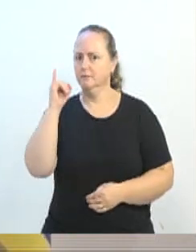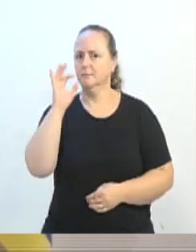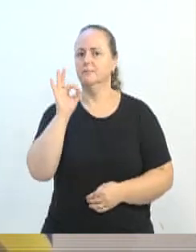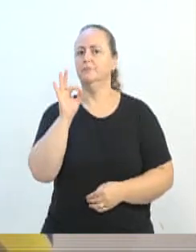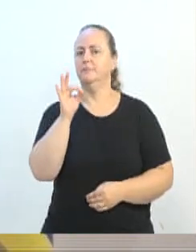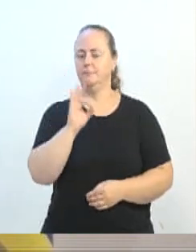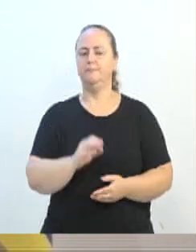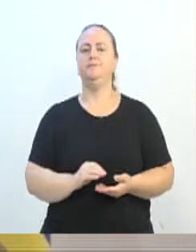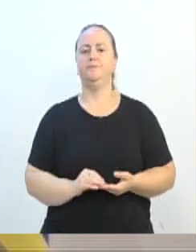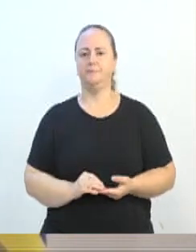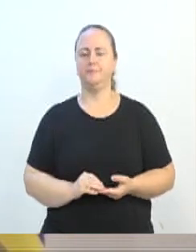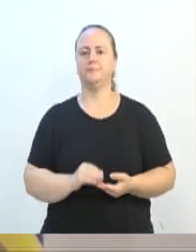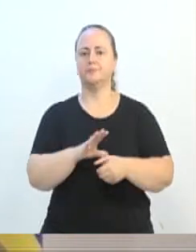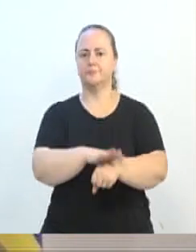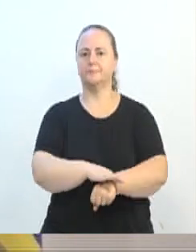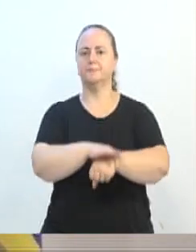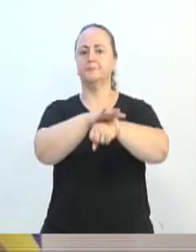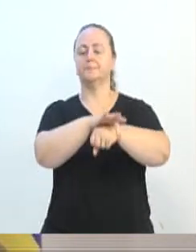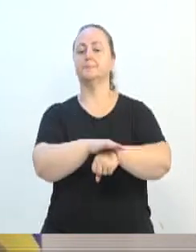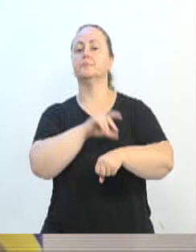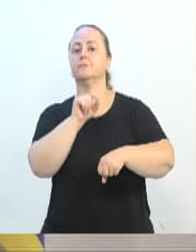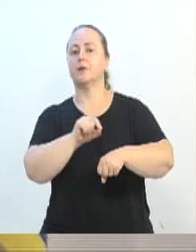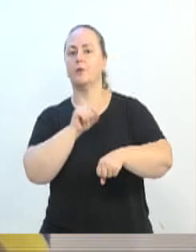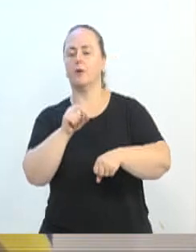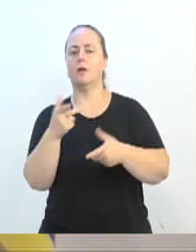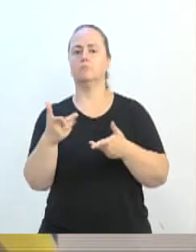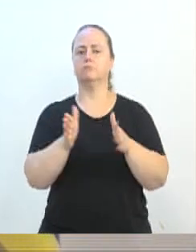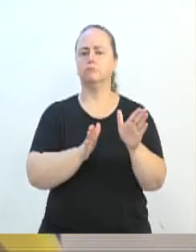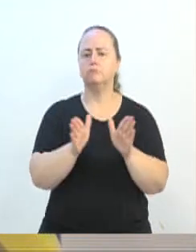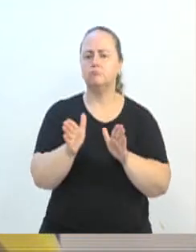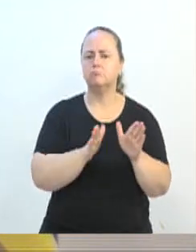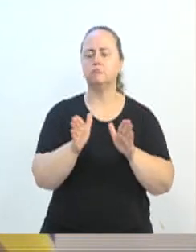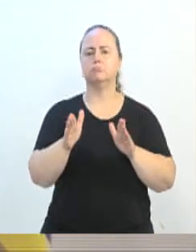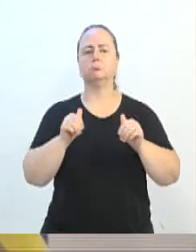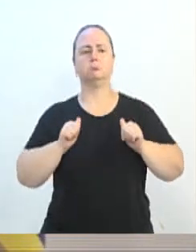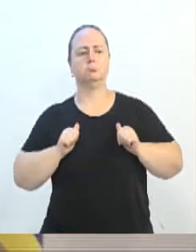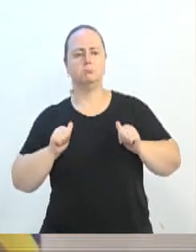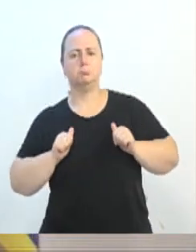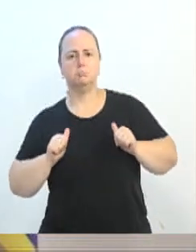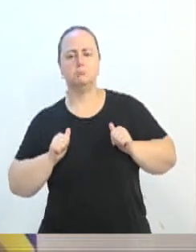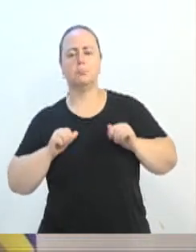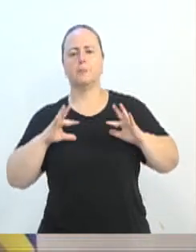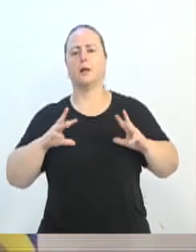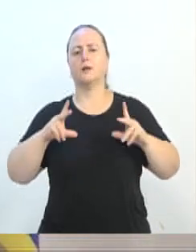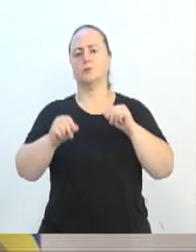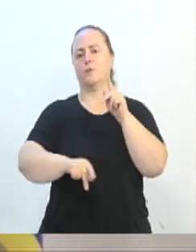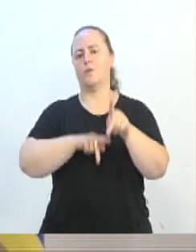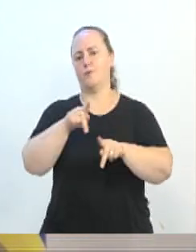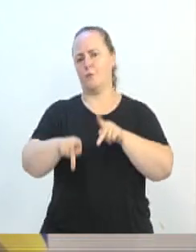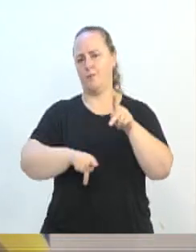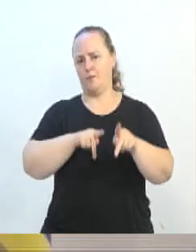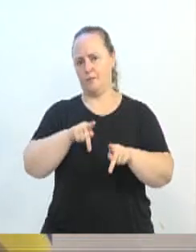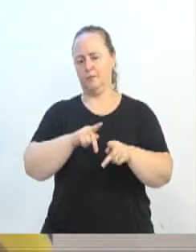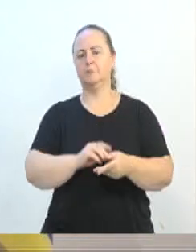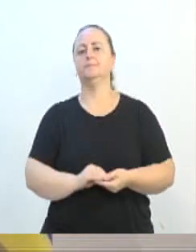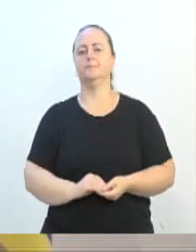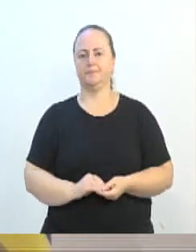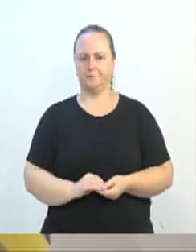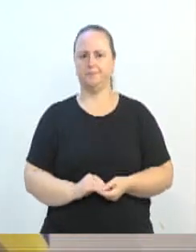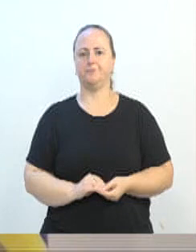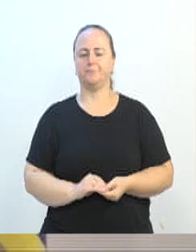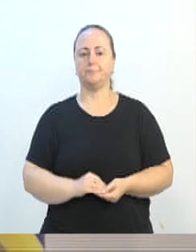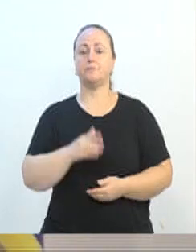na medida que garante mais acesso, garante o melhor acesso e comodidade para a nossa população. Desde o ano passado,